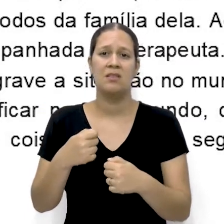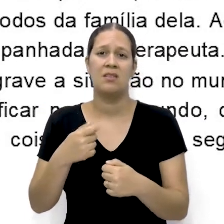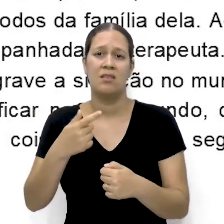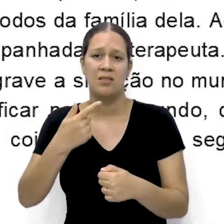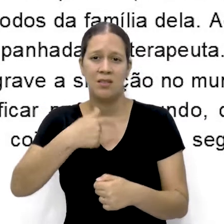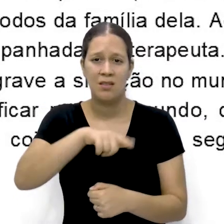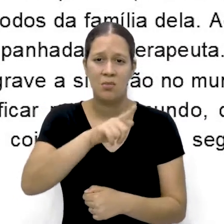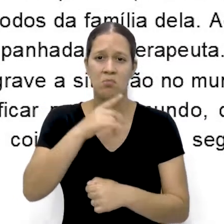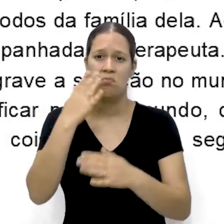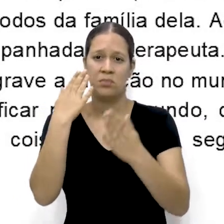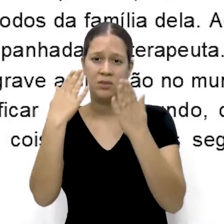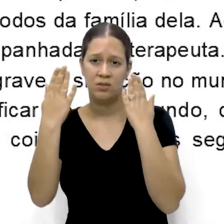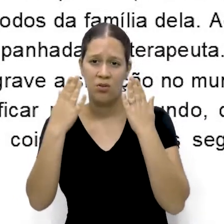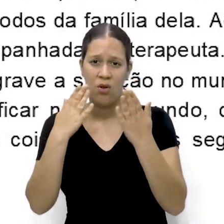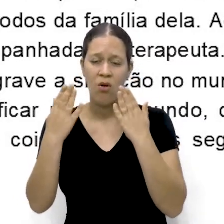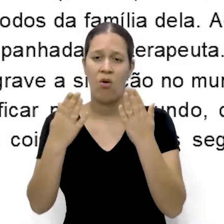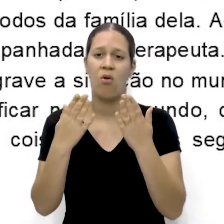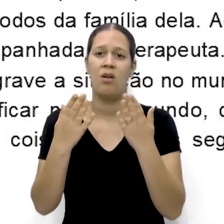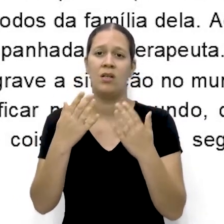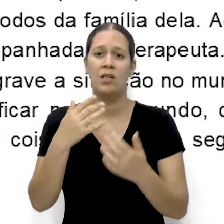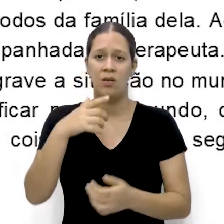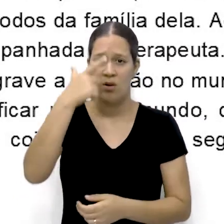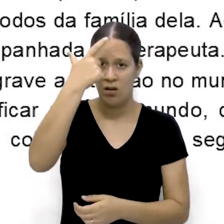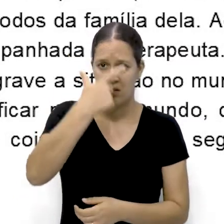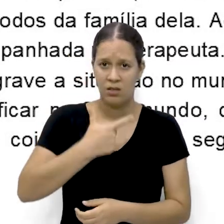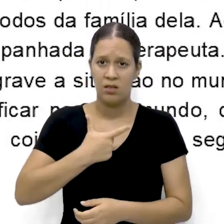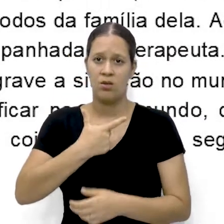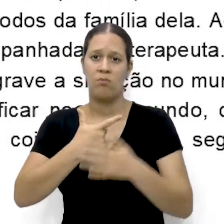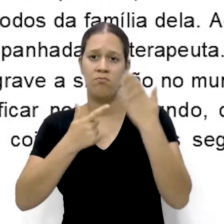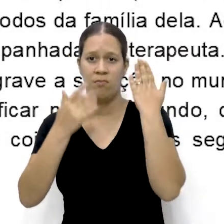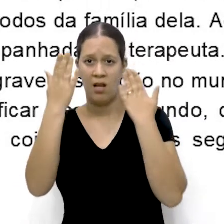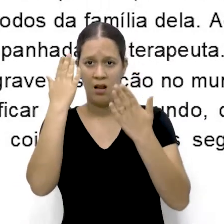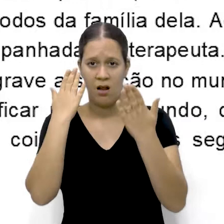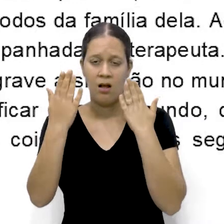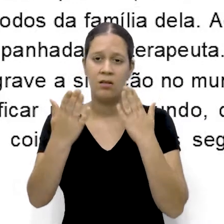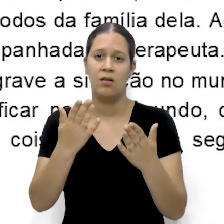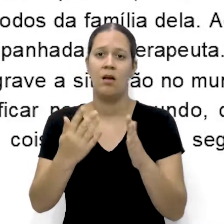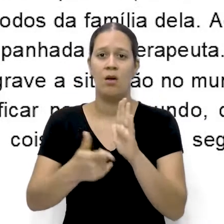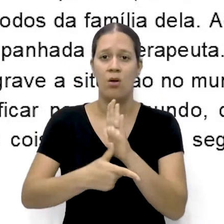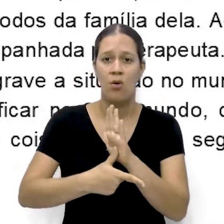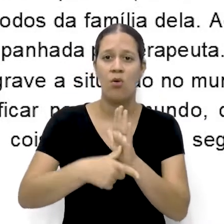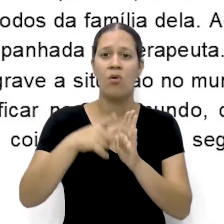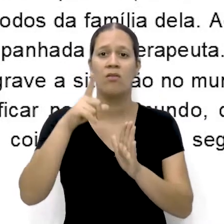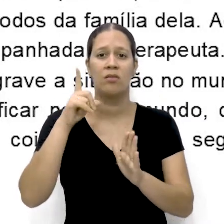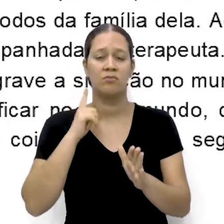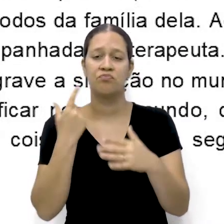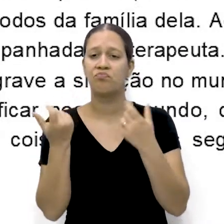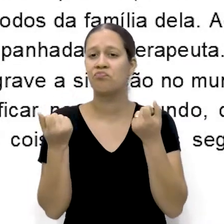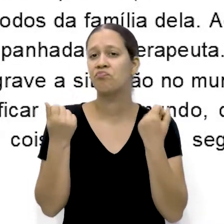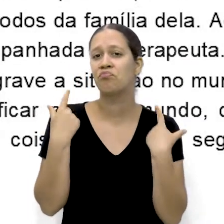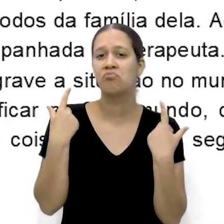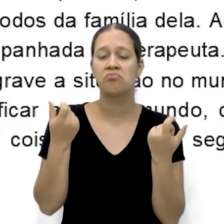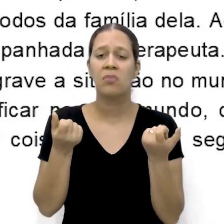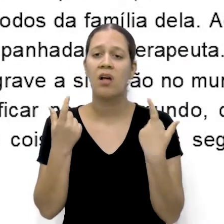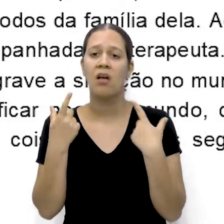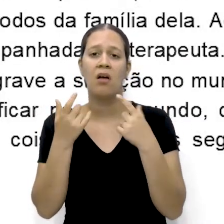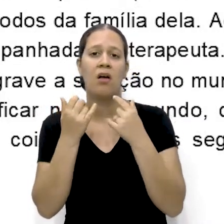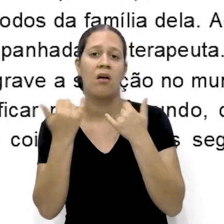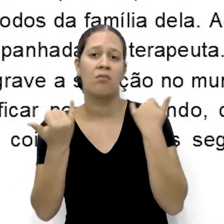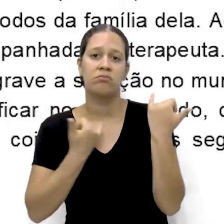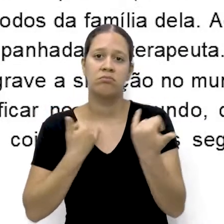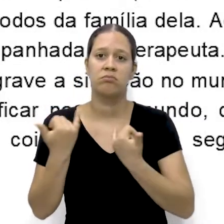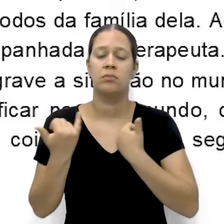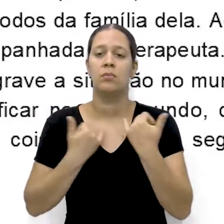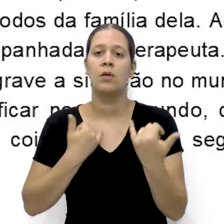psicóloga E ainda estou sendo acompanhada por terapêutas Antes eu não ligava para as notícias E